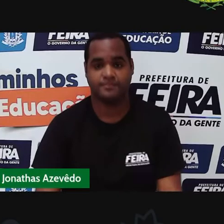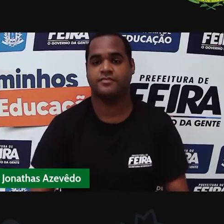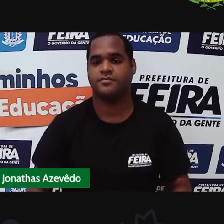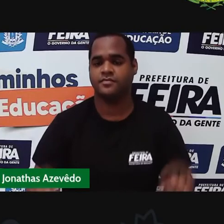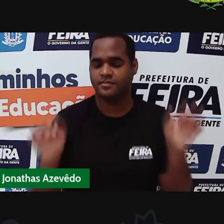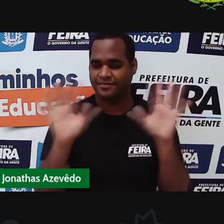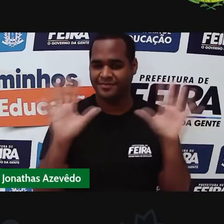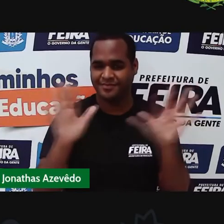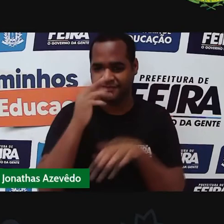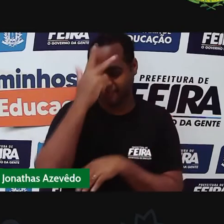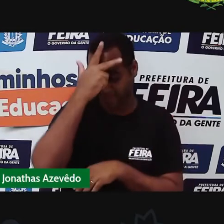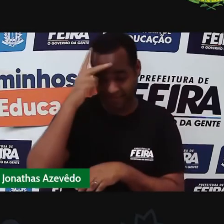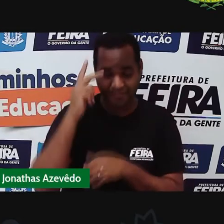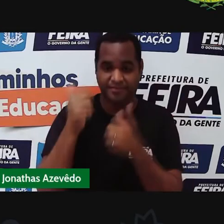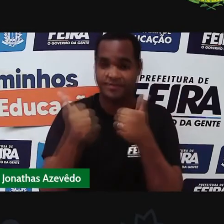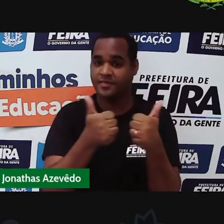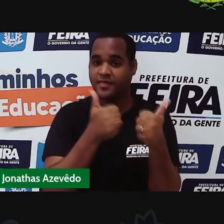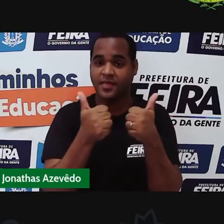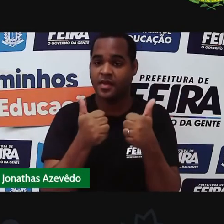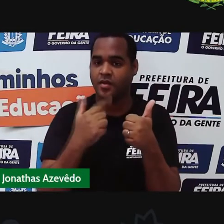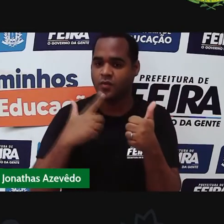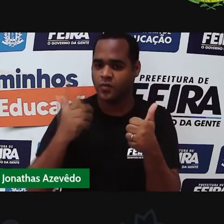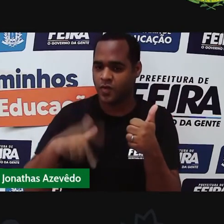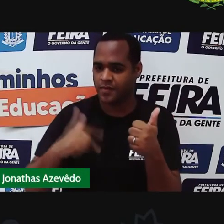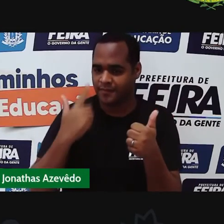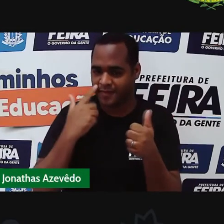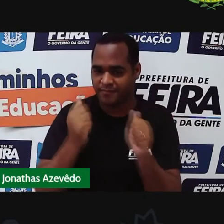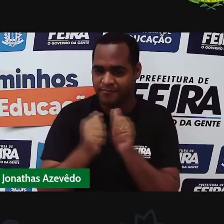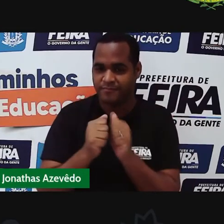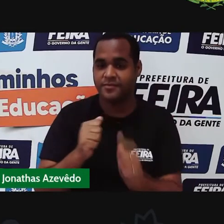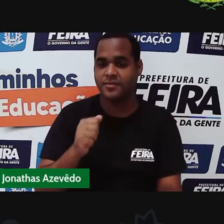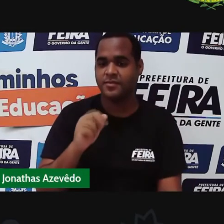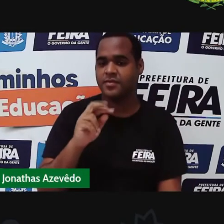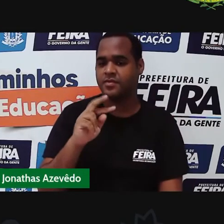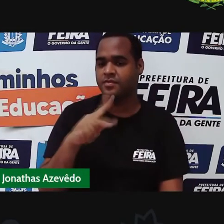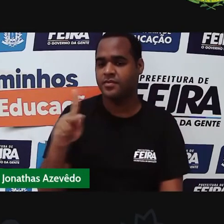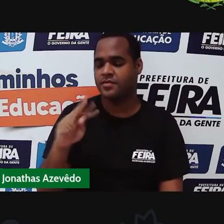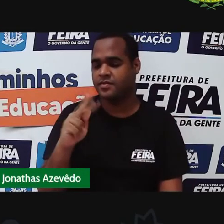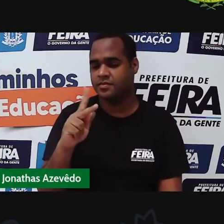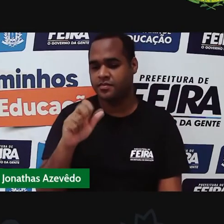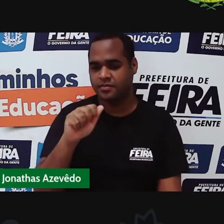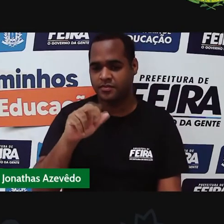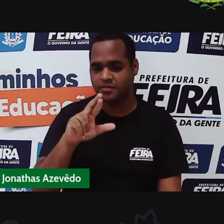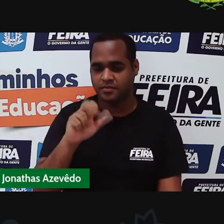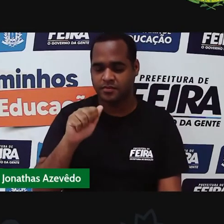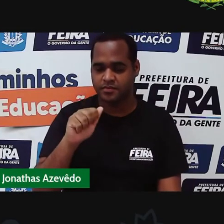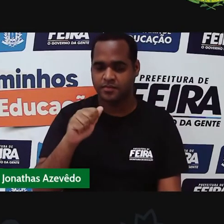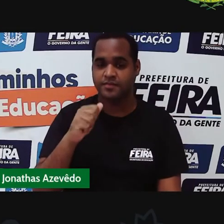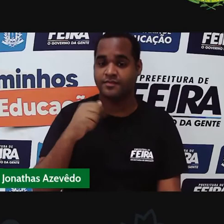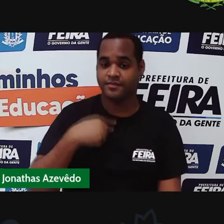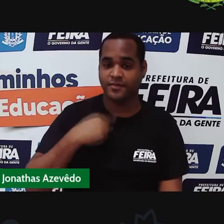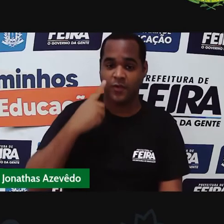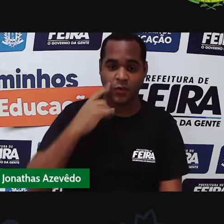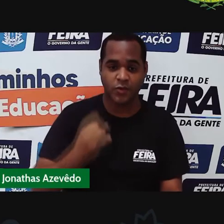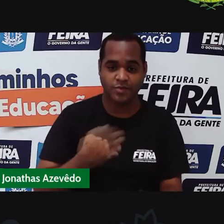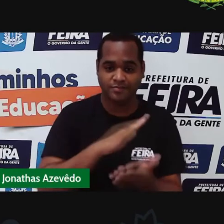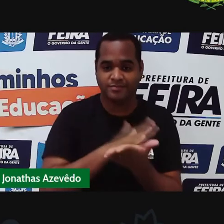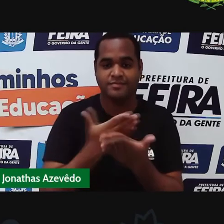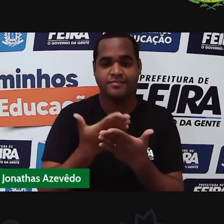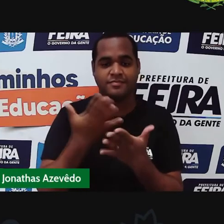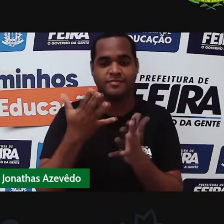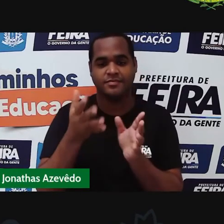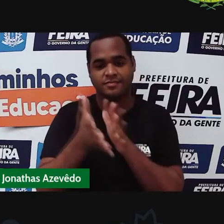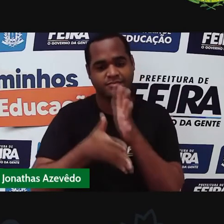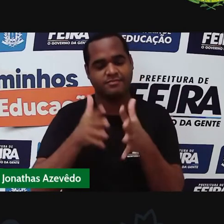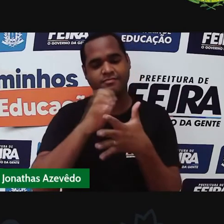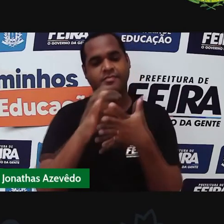Olá pessoal, olha nós aqui de novo com vocês, eu sou a professora Taira Santos de Ciências, a gente tem o Jônatas, o nosso intérprete aqui